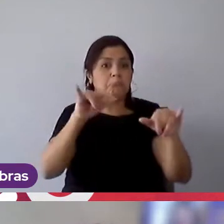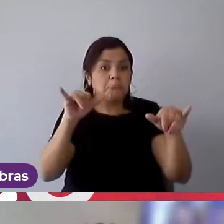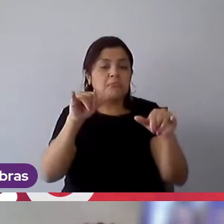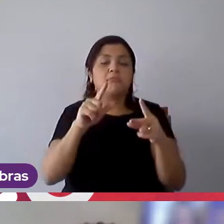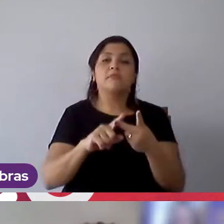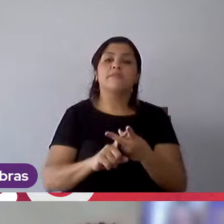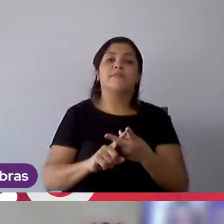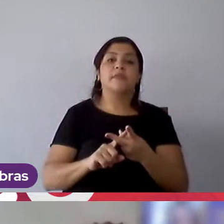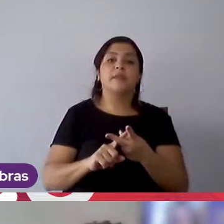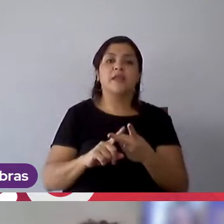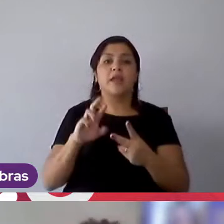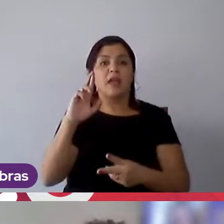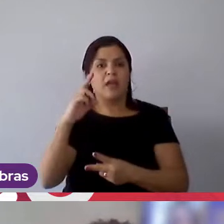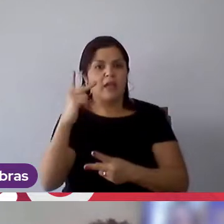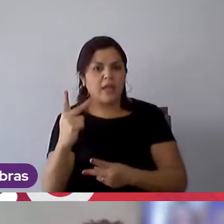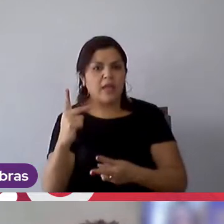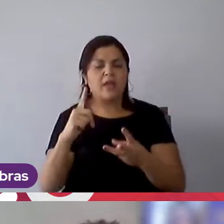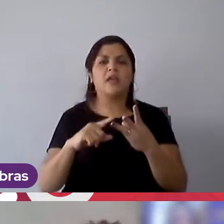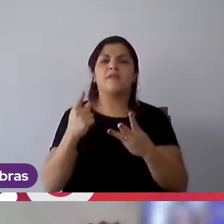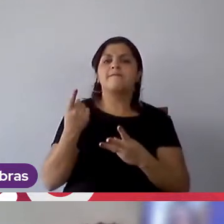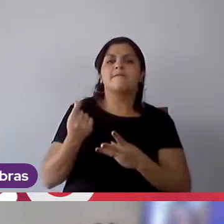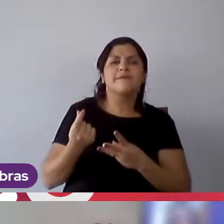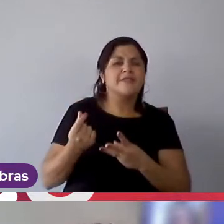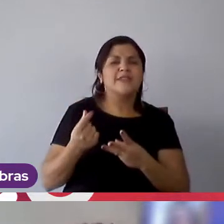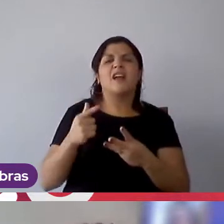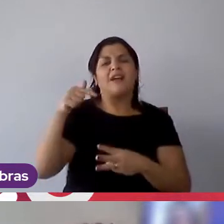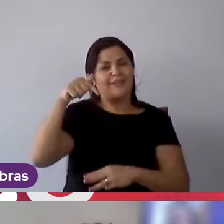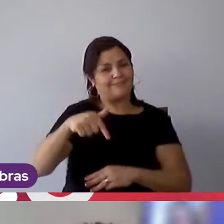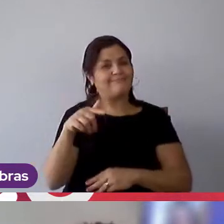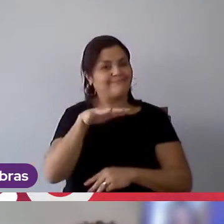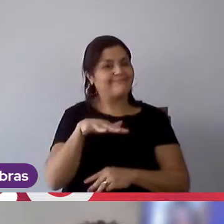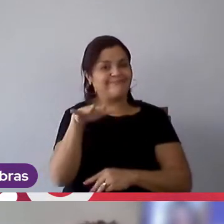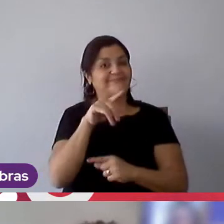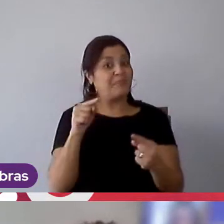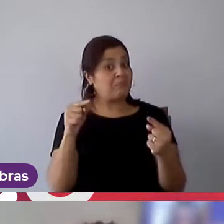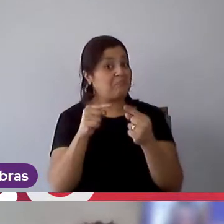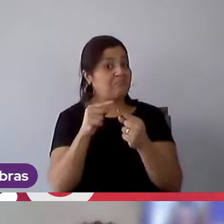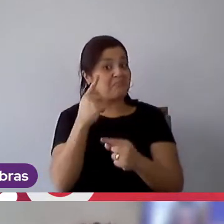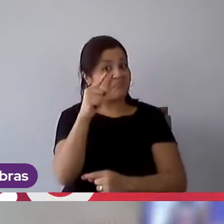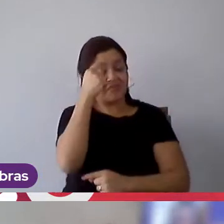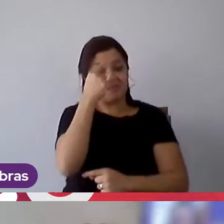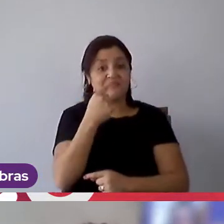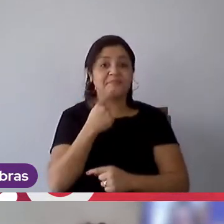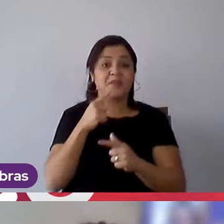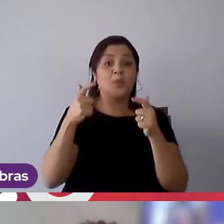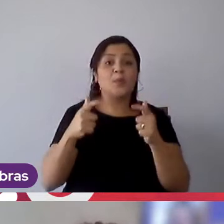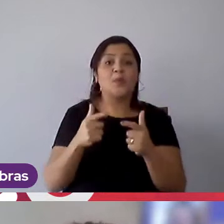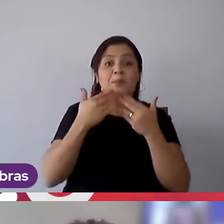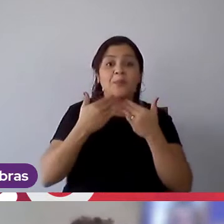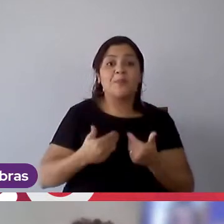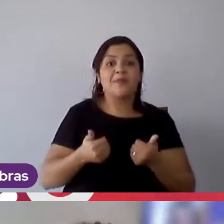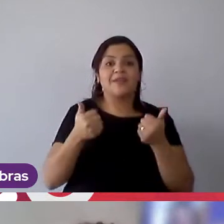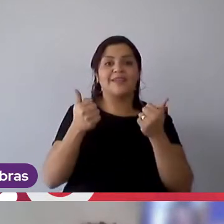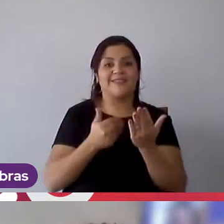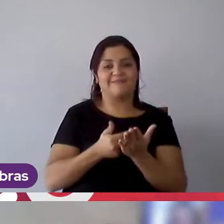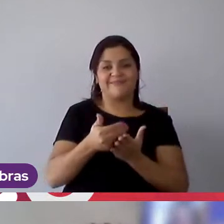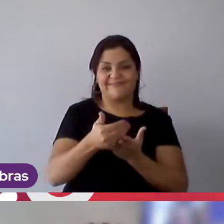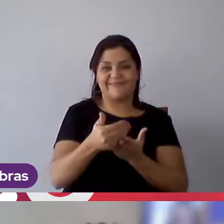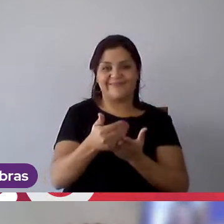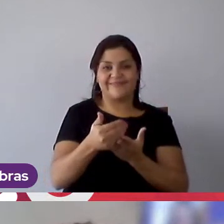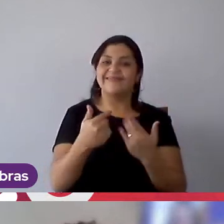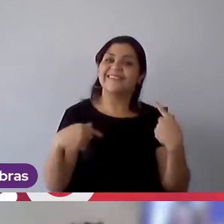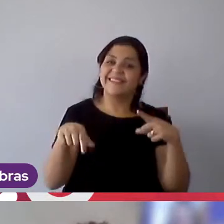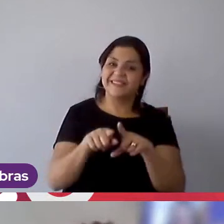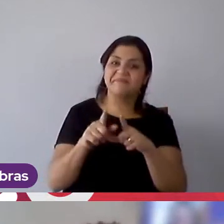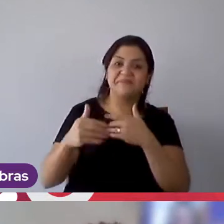RH, com finanças, aqui talvez seja o melhor lugar para você começar, né, e também